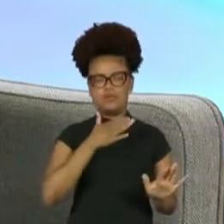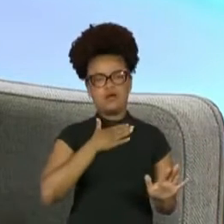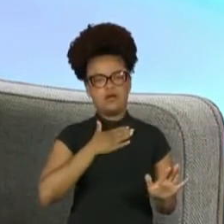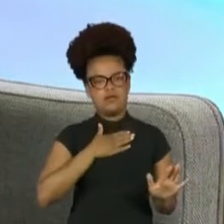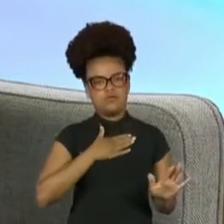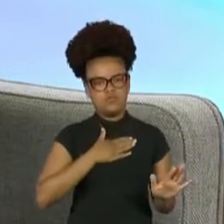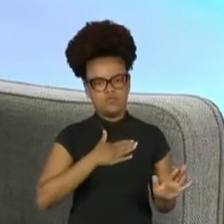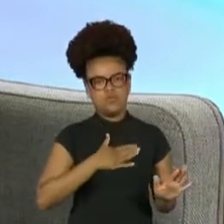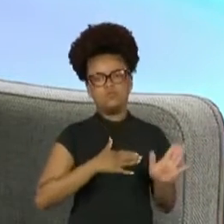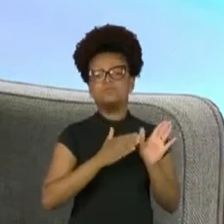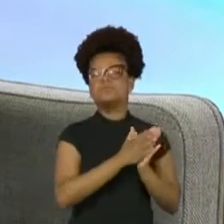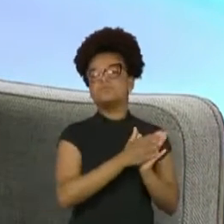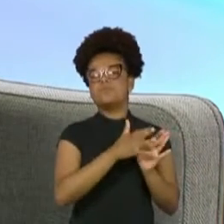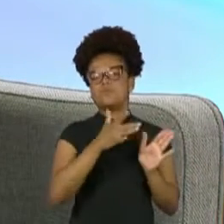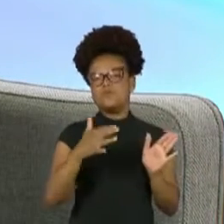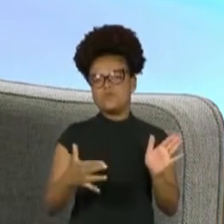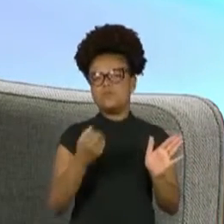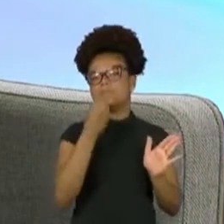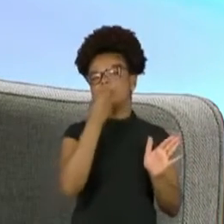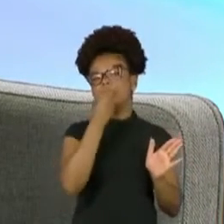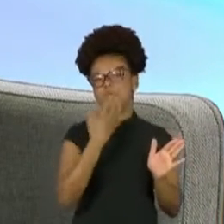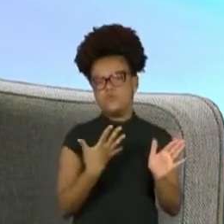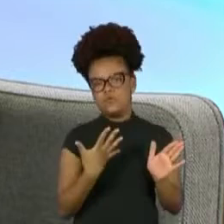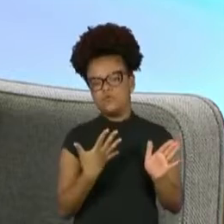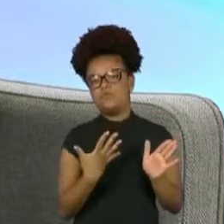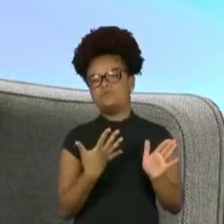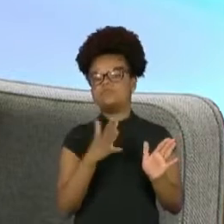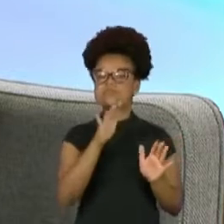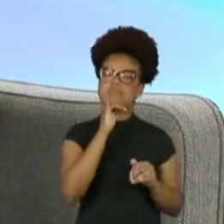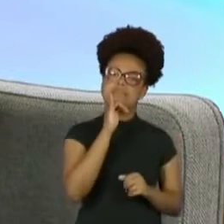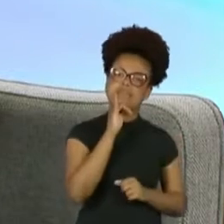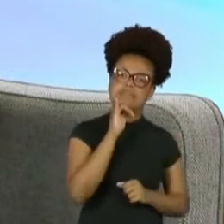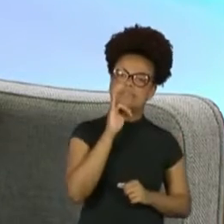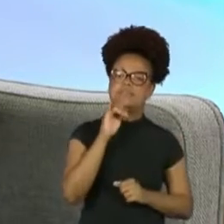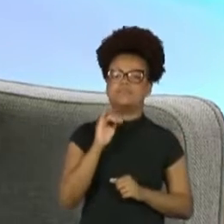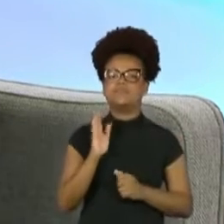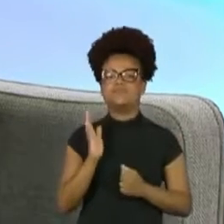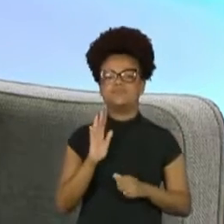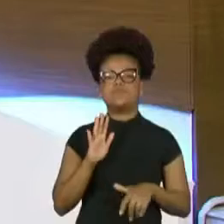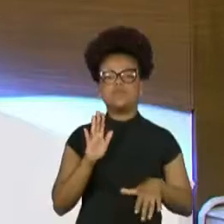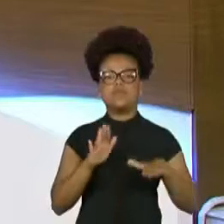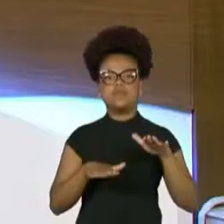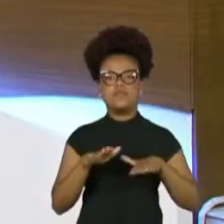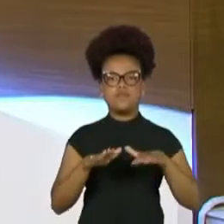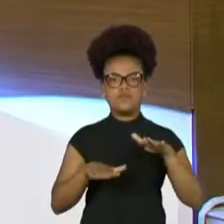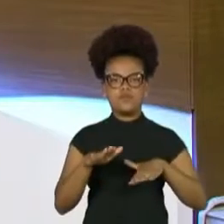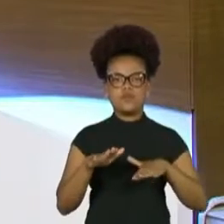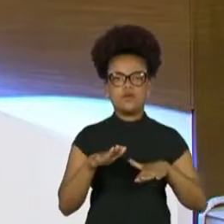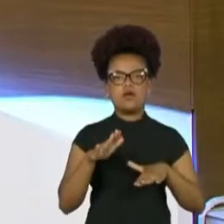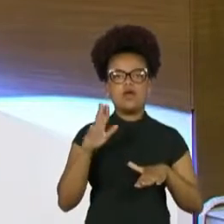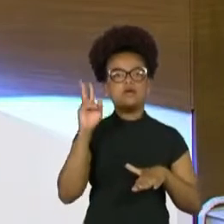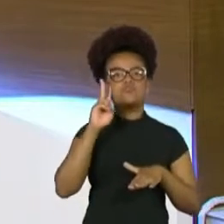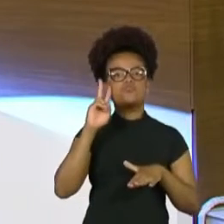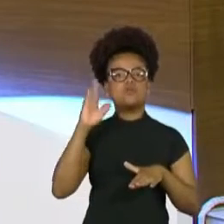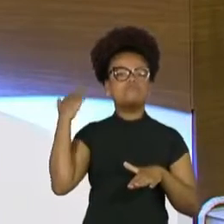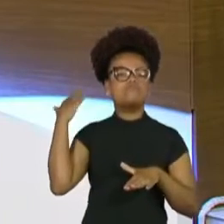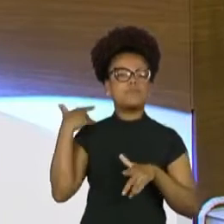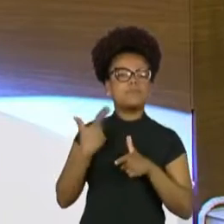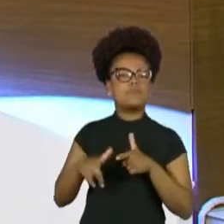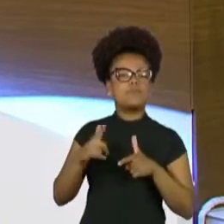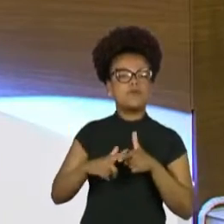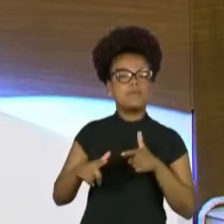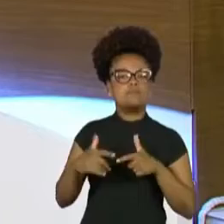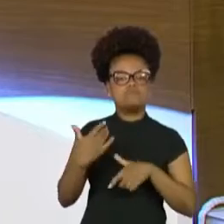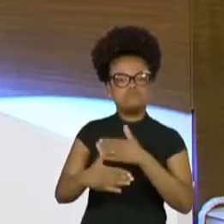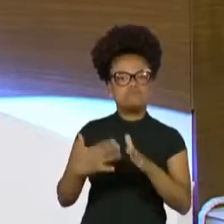Sabe, se, por exemplo, você faz as pazes com a sabedoria, ou, enfim, você adquire mais sabedoria,